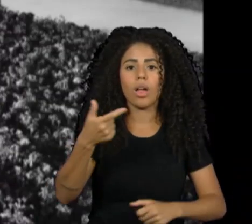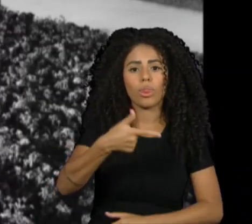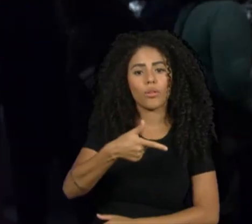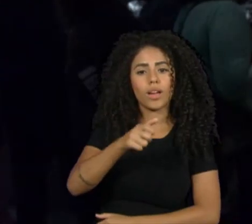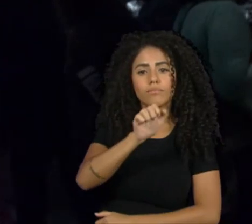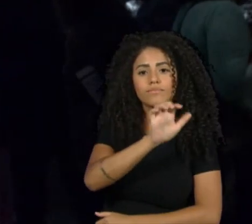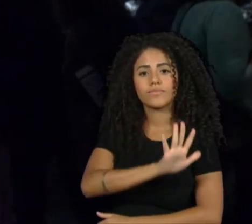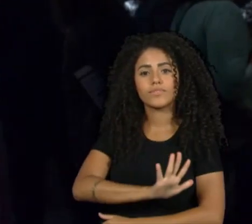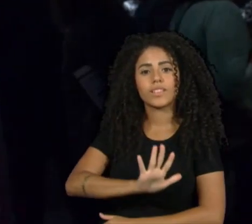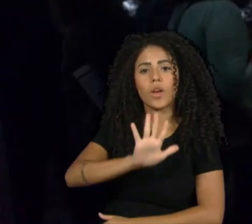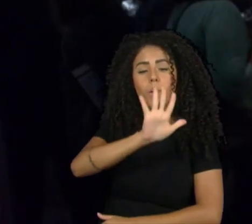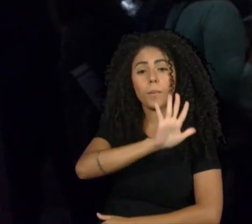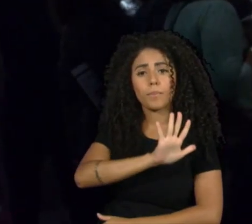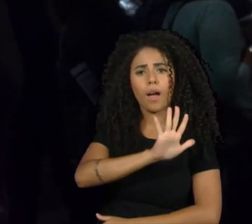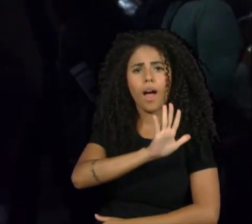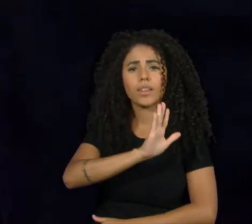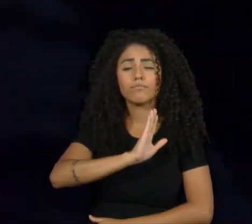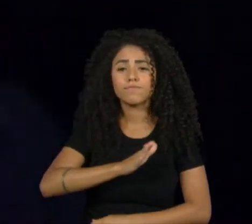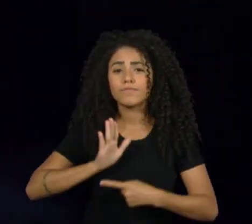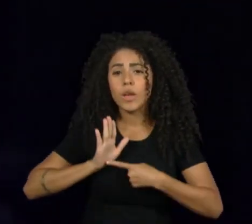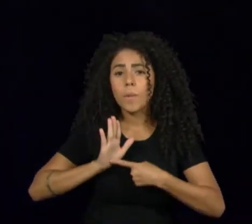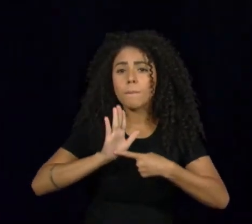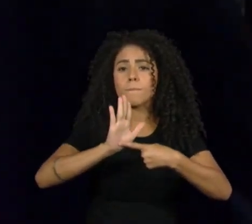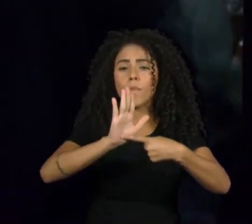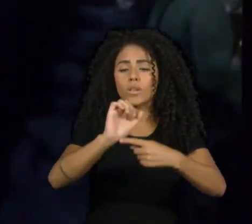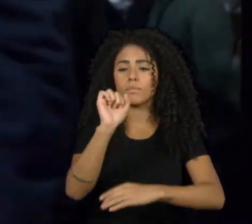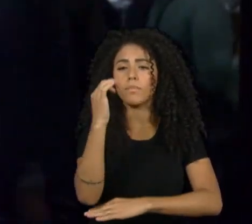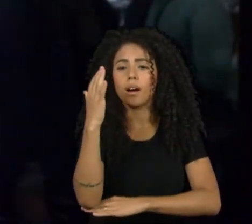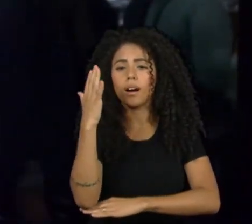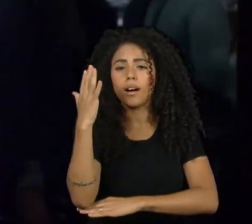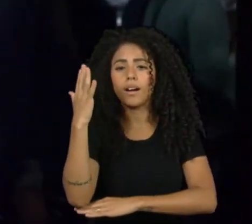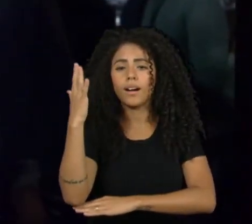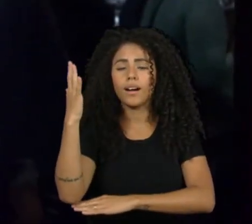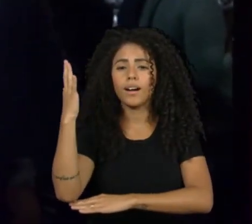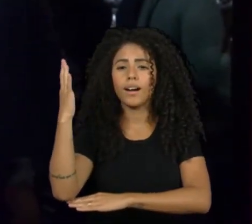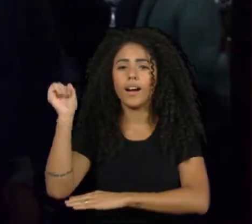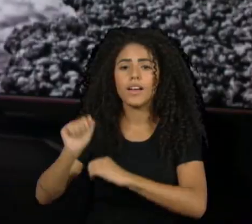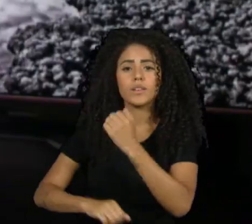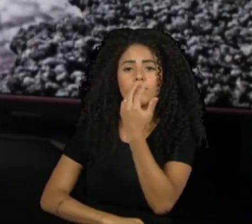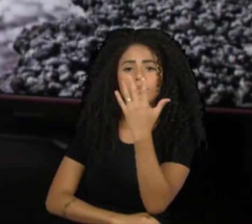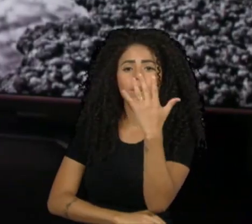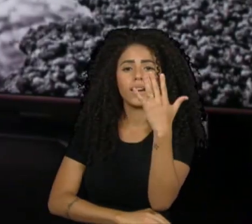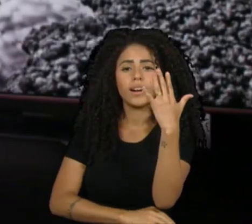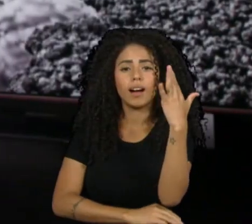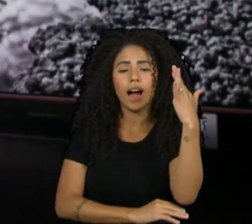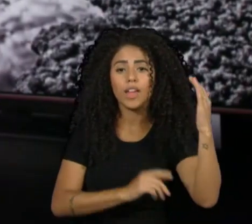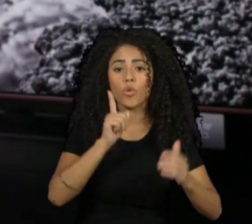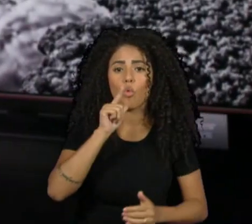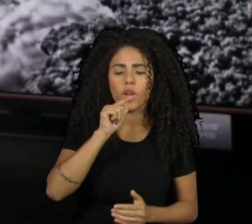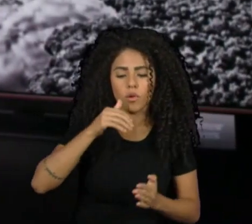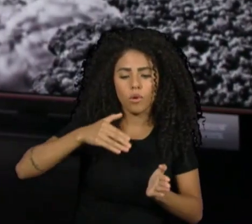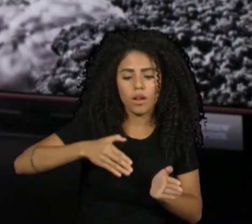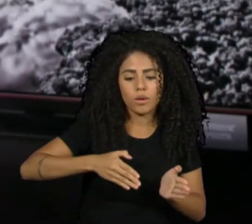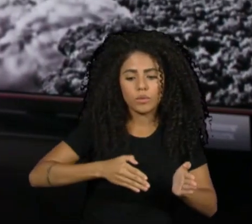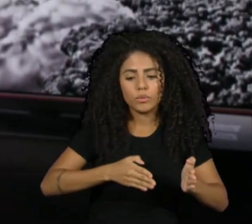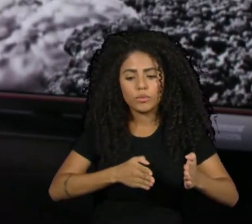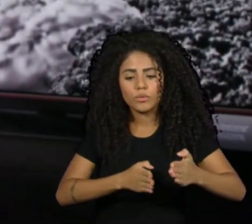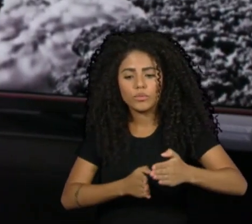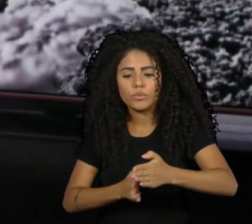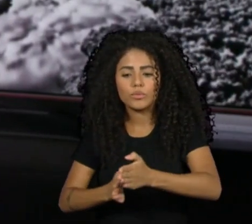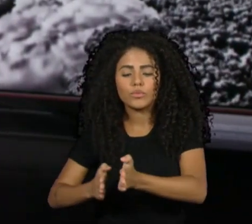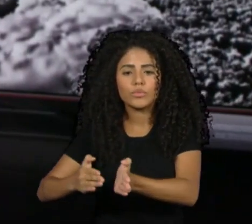No coração dessa natureza extravagante, corre o rio Amazonas, que